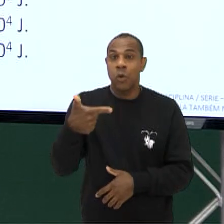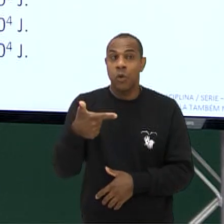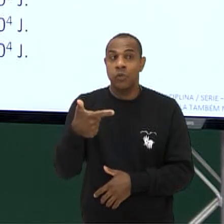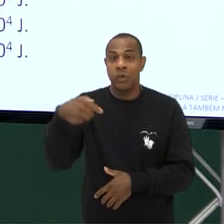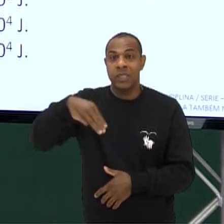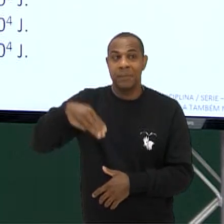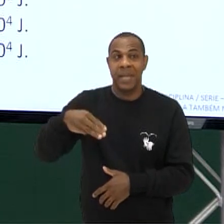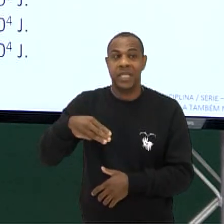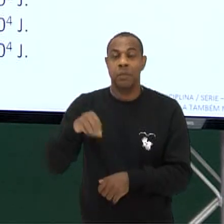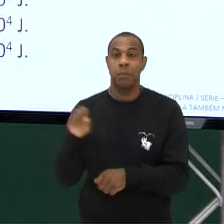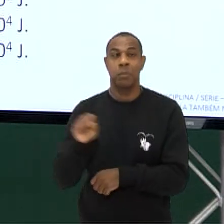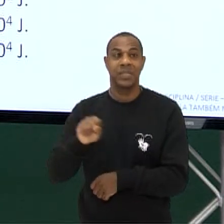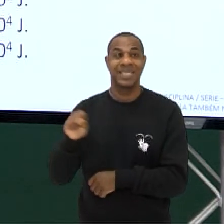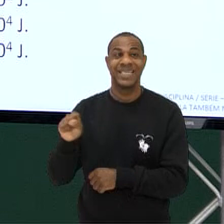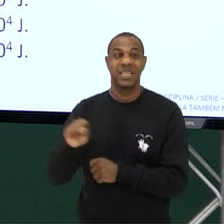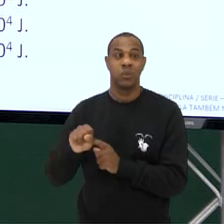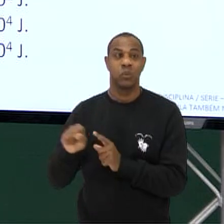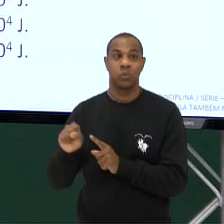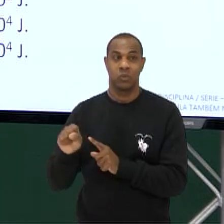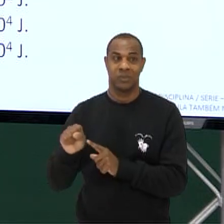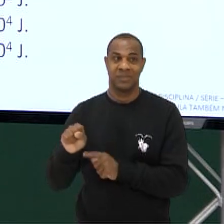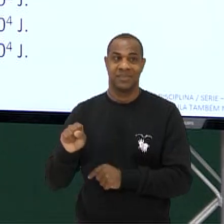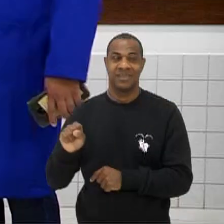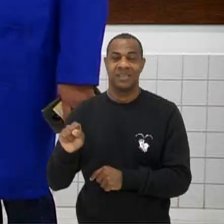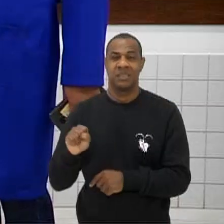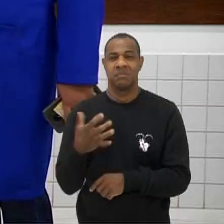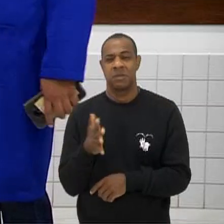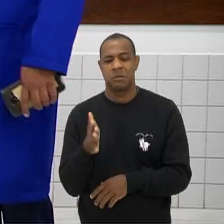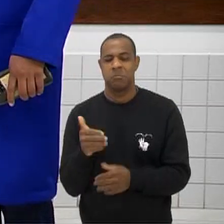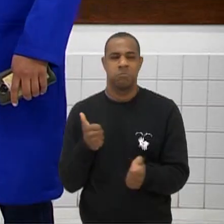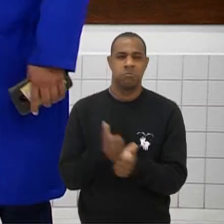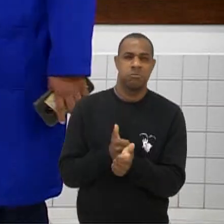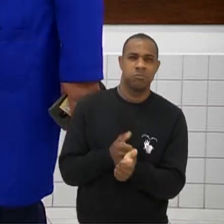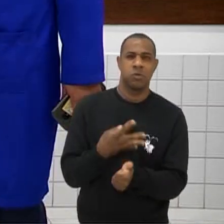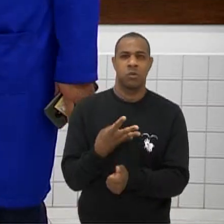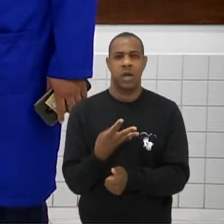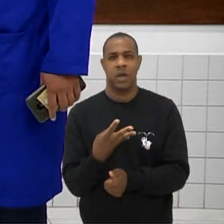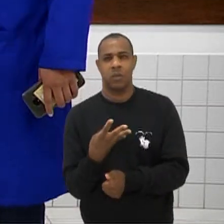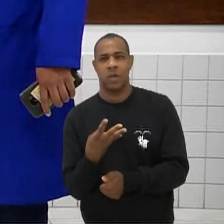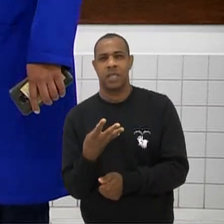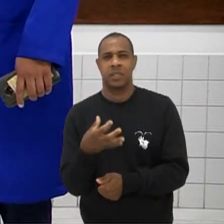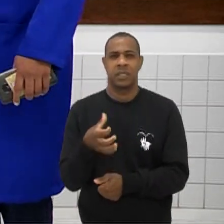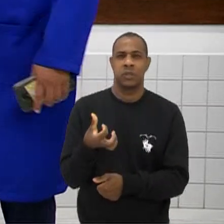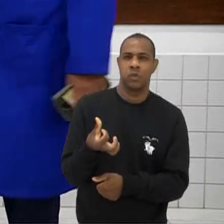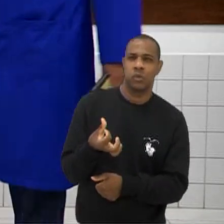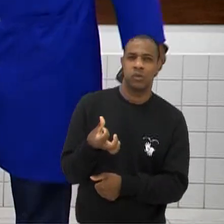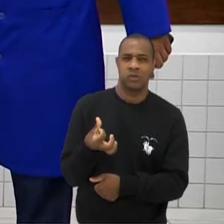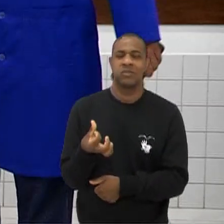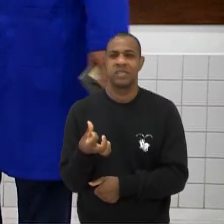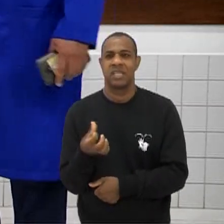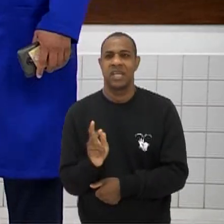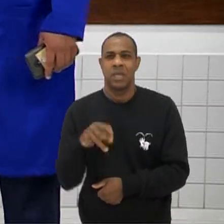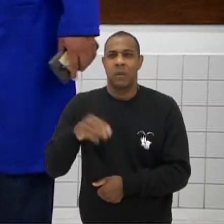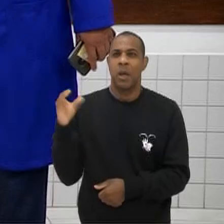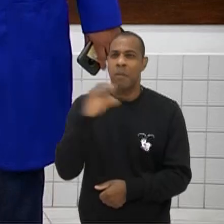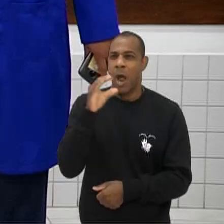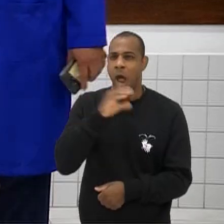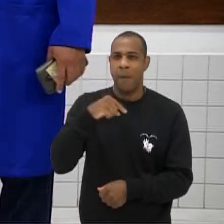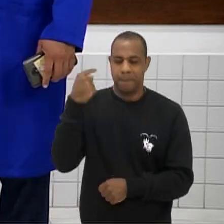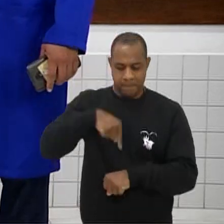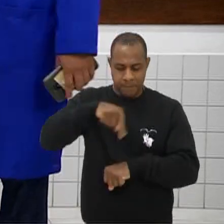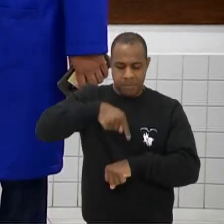Dá aproximadamente 40, 36 Vai dar aproximadamente Ali uns 42 Quilômetros por hora Cara é forte o negócio